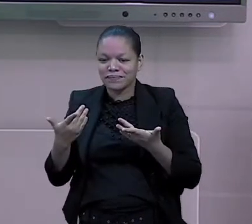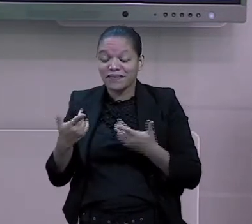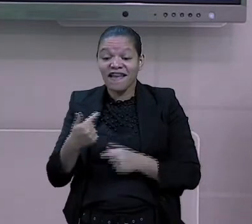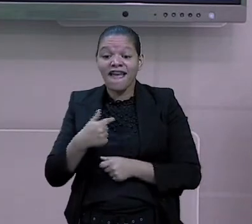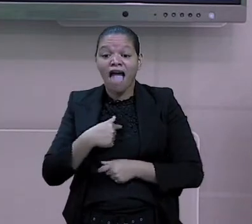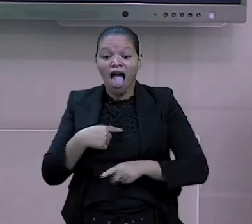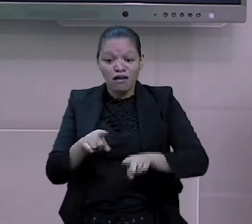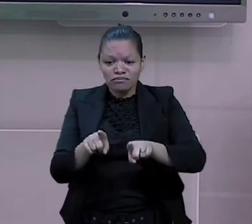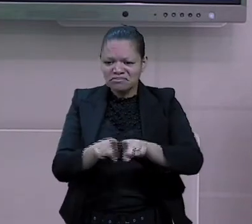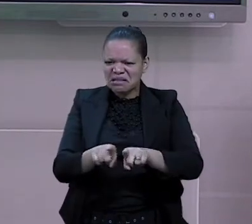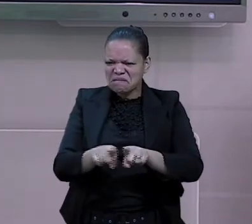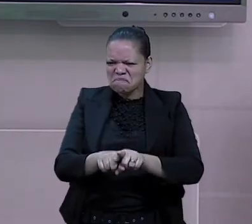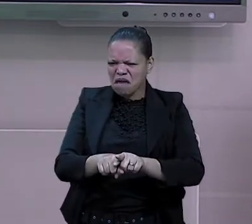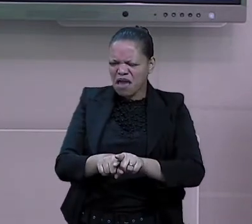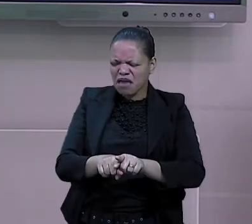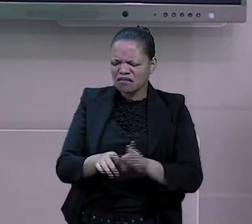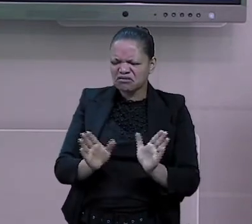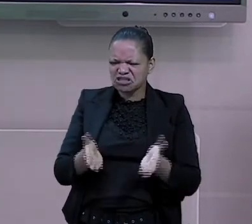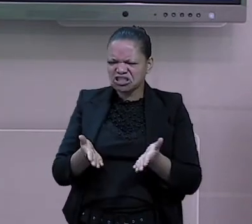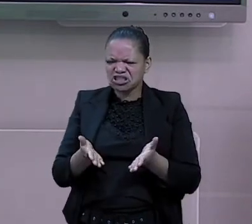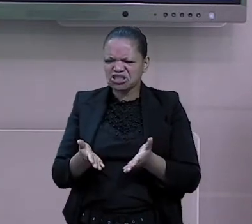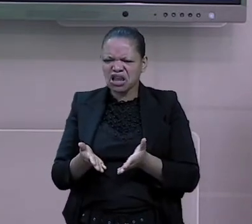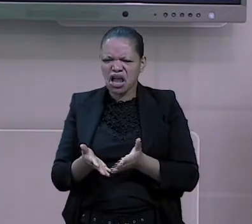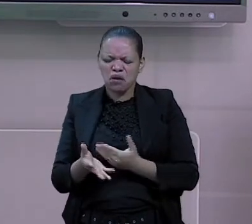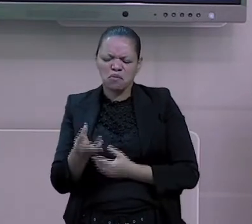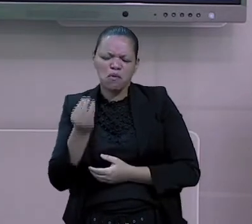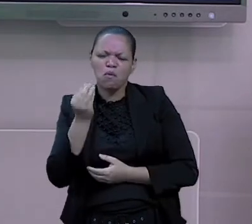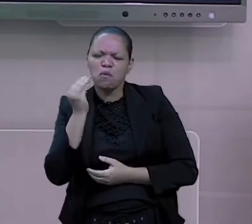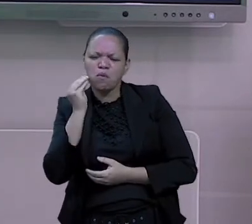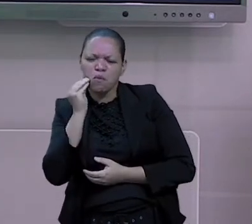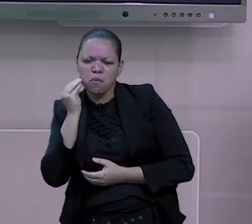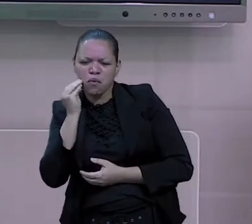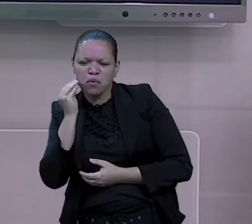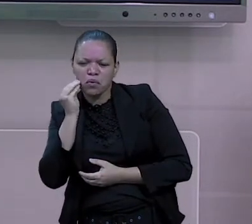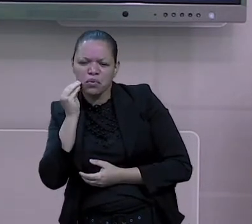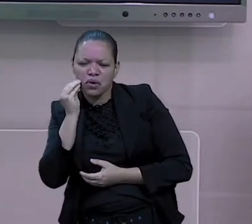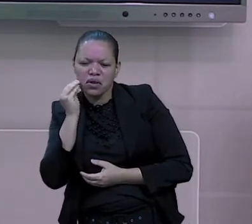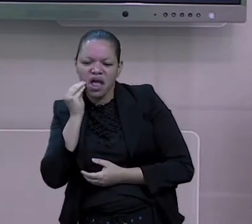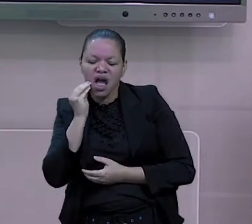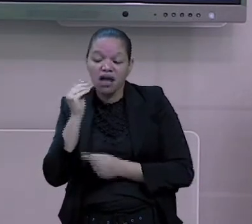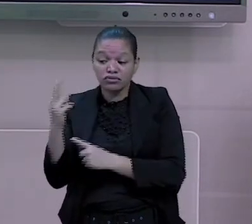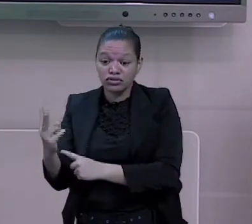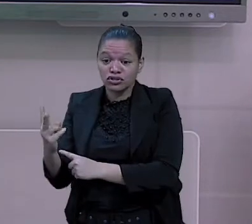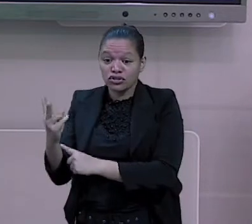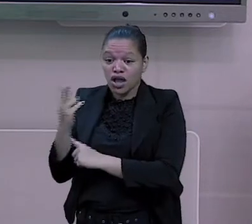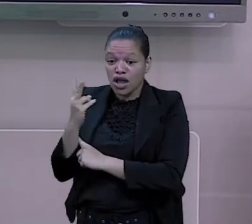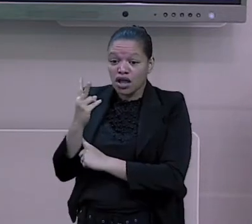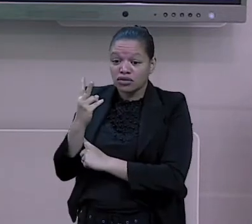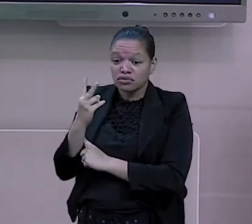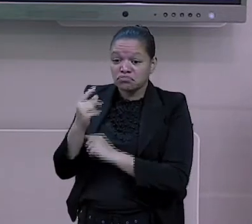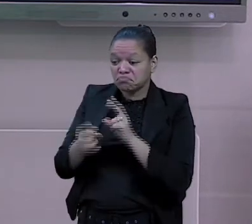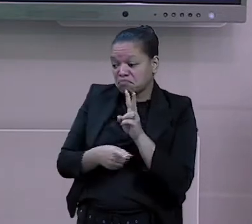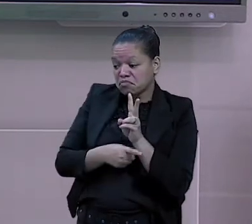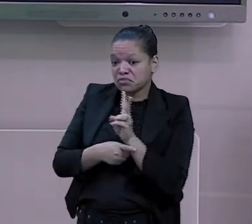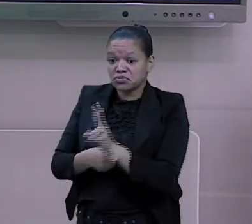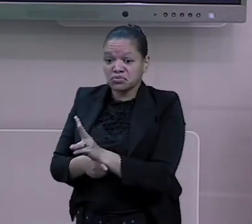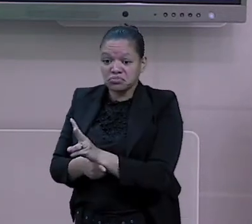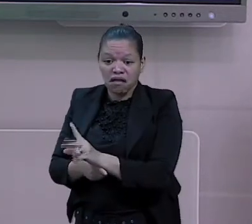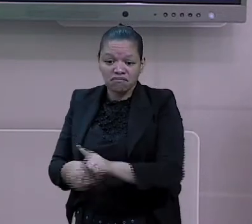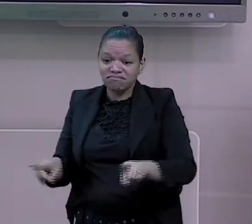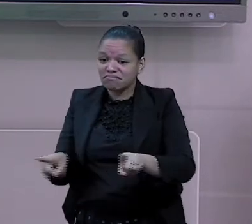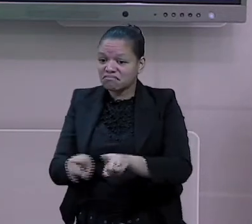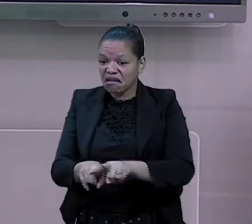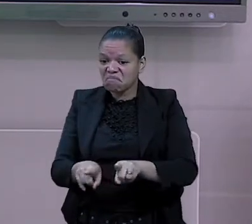tiveram várias situações em que as pessoas me ajudaram. Minha mãe sempre fala